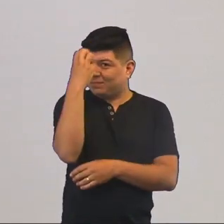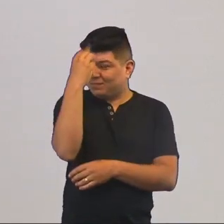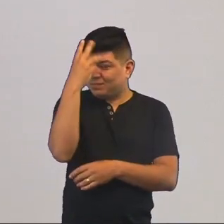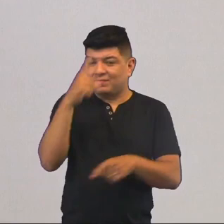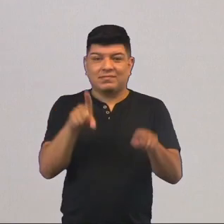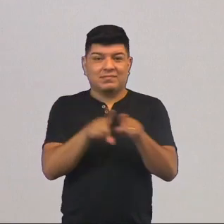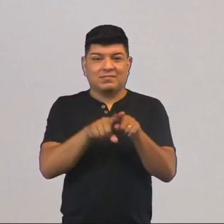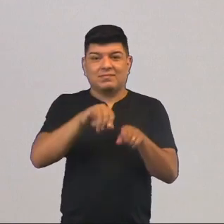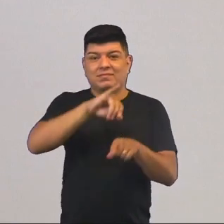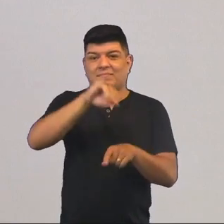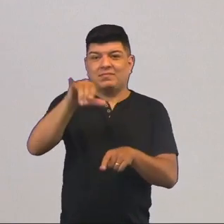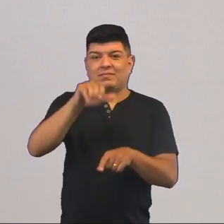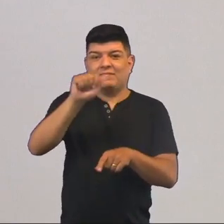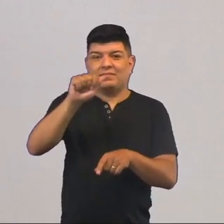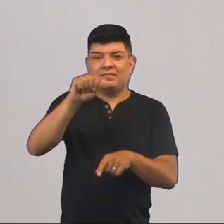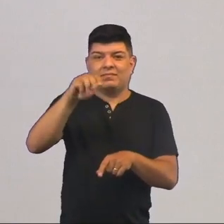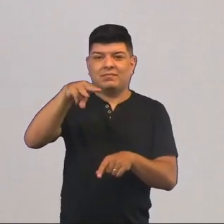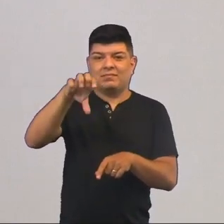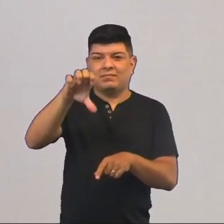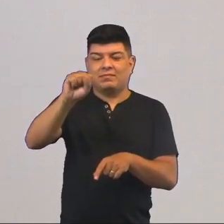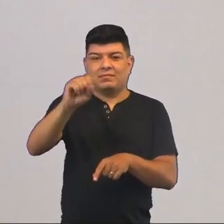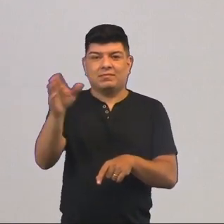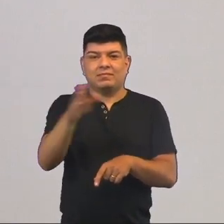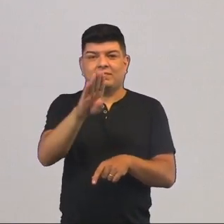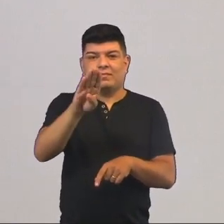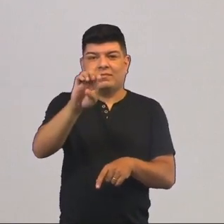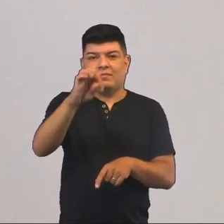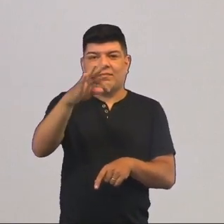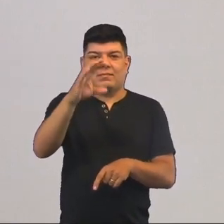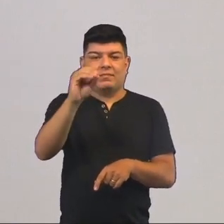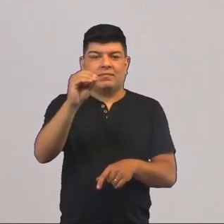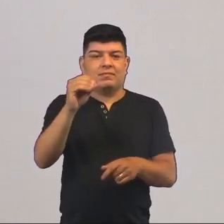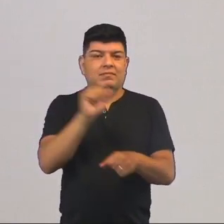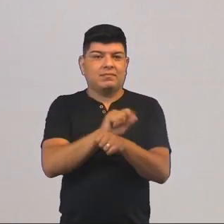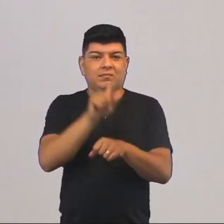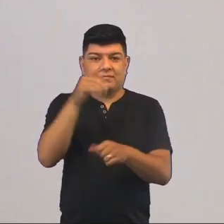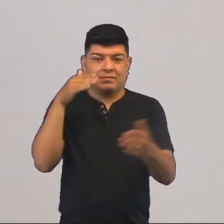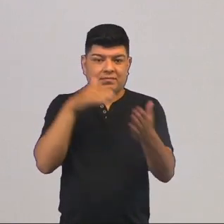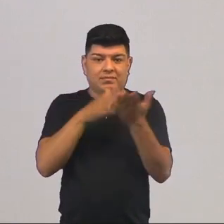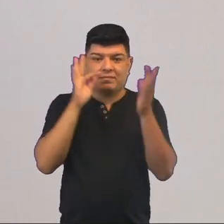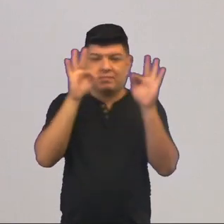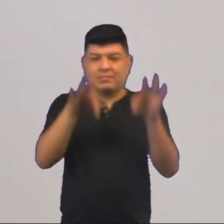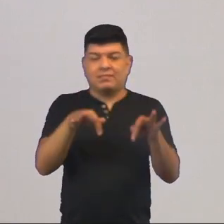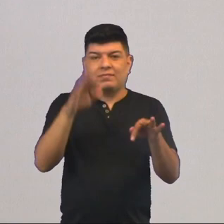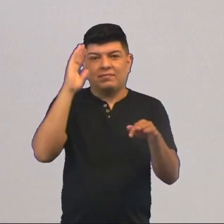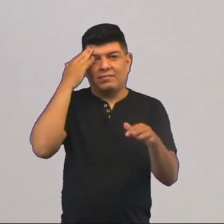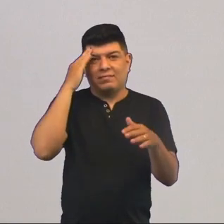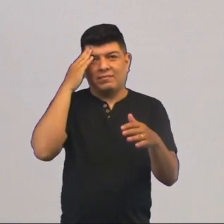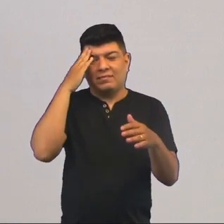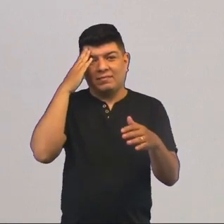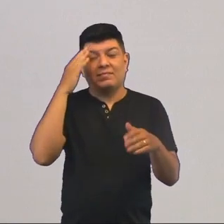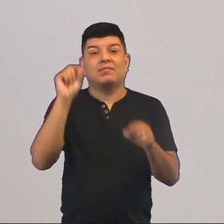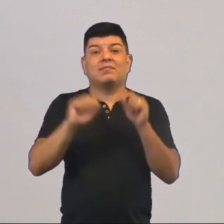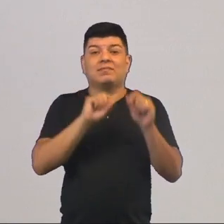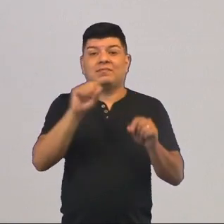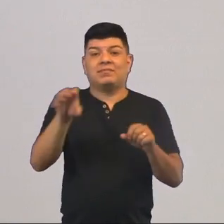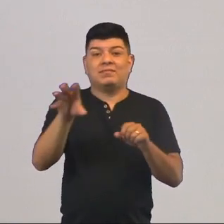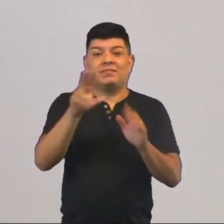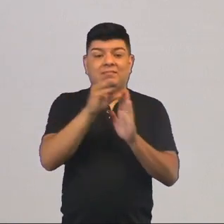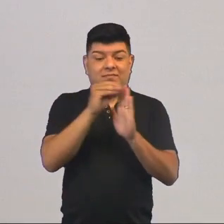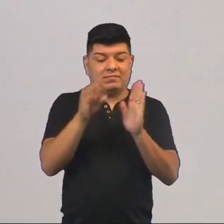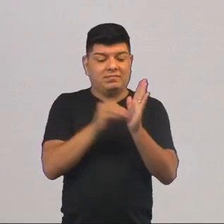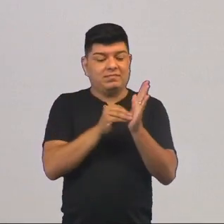e o Beto aqui nos estúdios. Espero que você fique conosco até o final e que consiga compreender o máximo desse